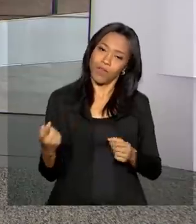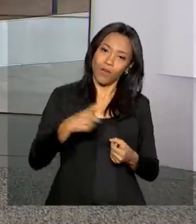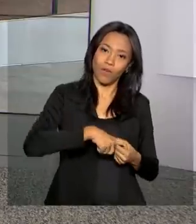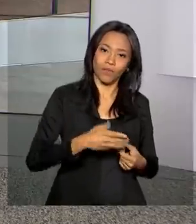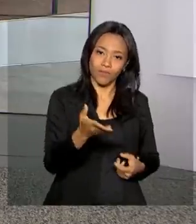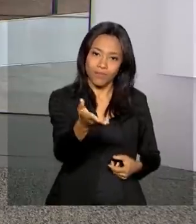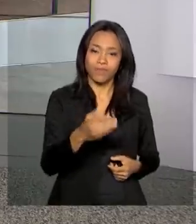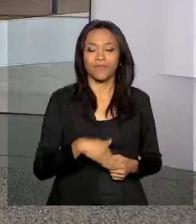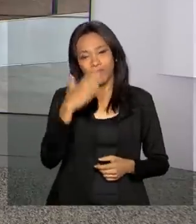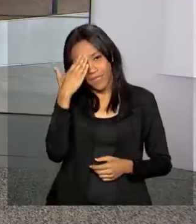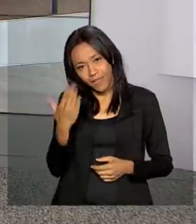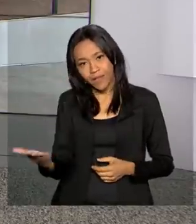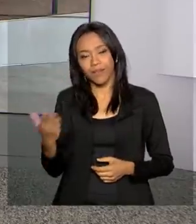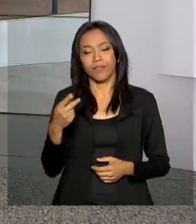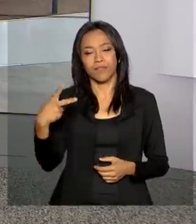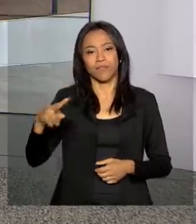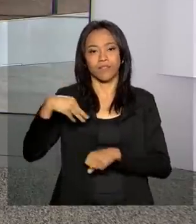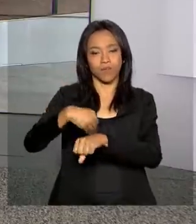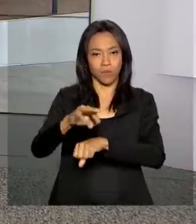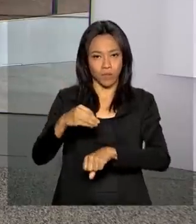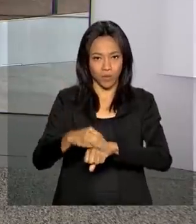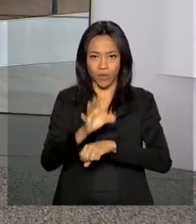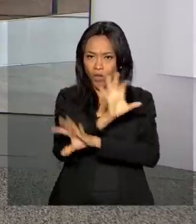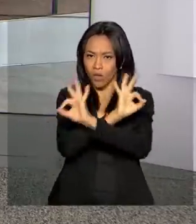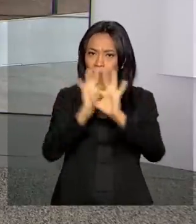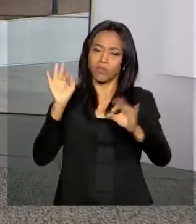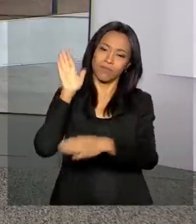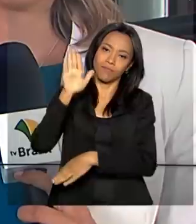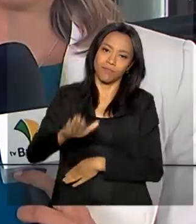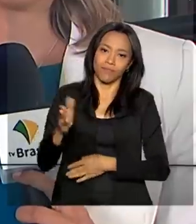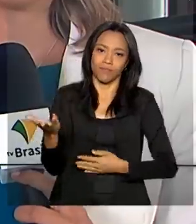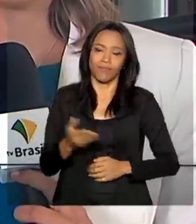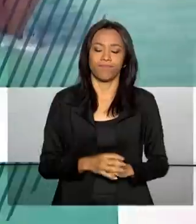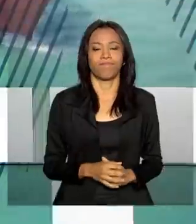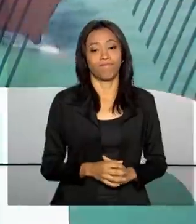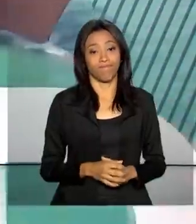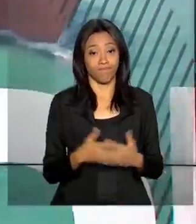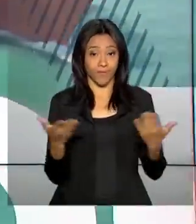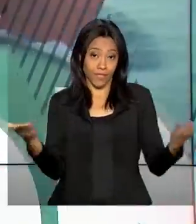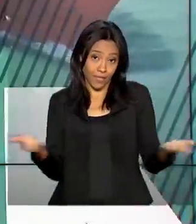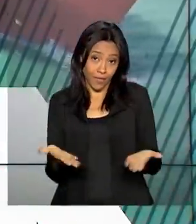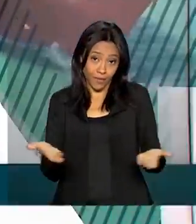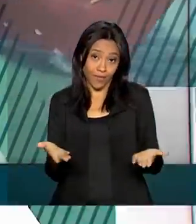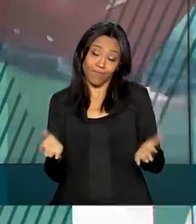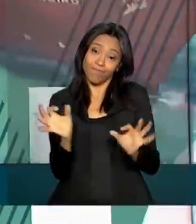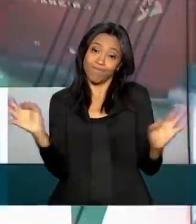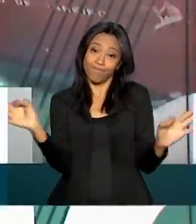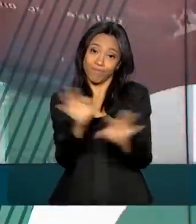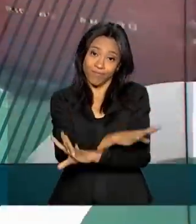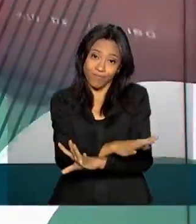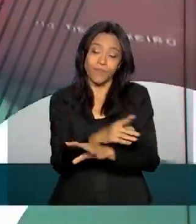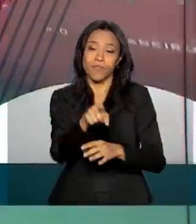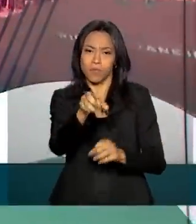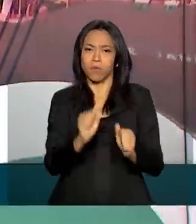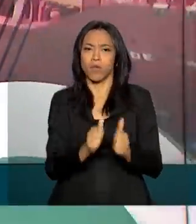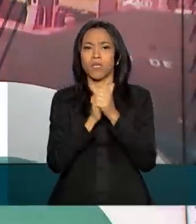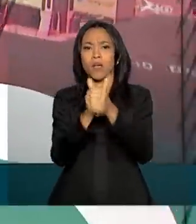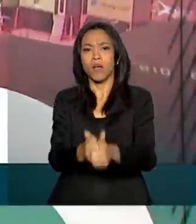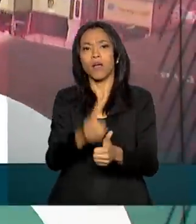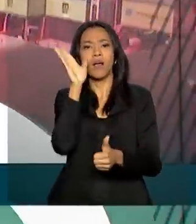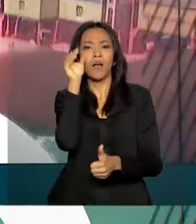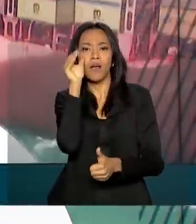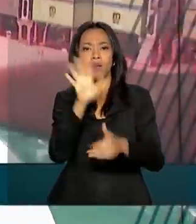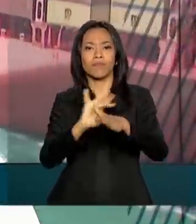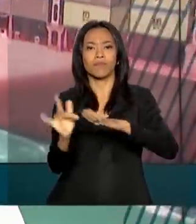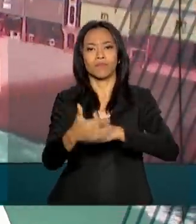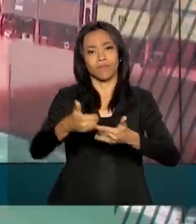certo. Obrigado, Gabriela, pelas informações. Ótima tarde para você. E o governo agora termina aqui. Você pode nos acompanhar também pelas